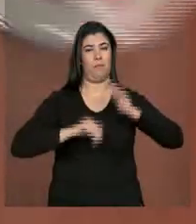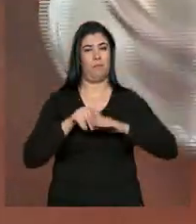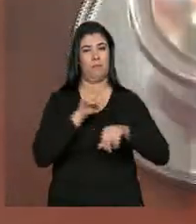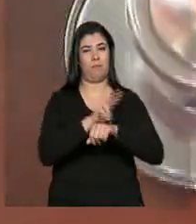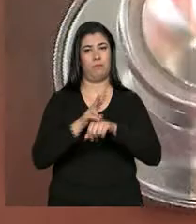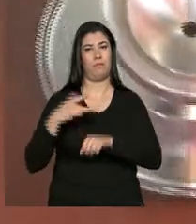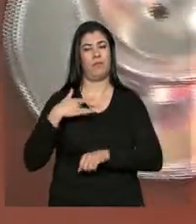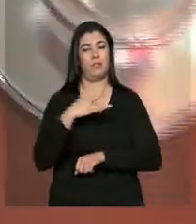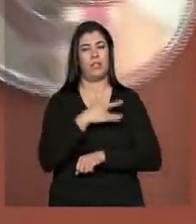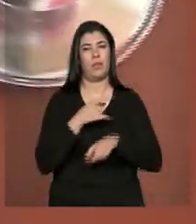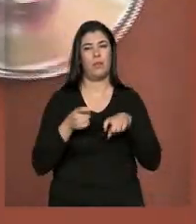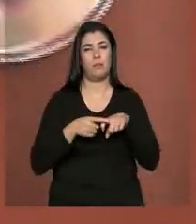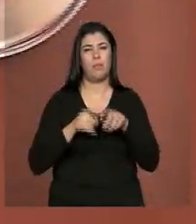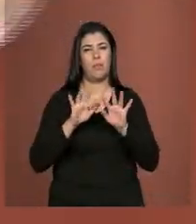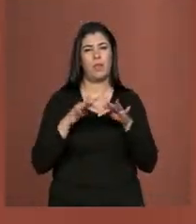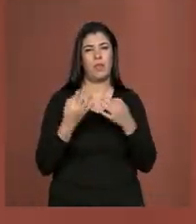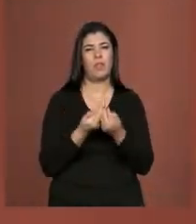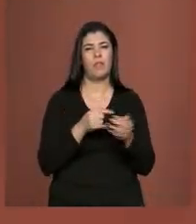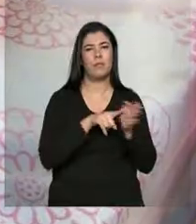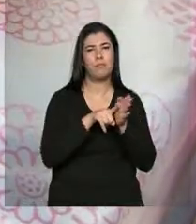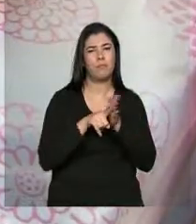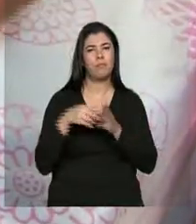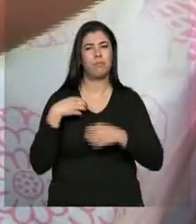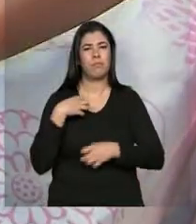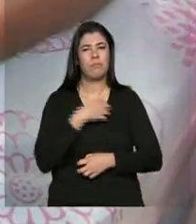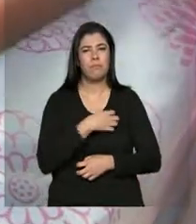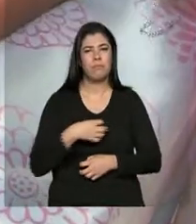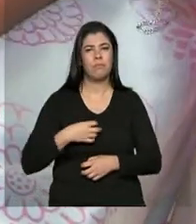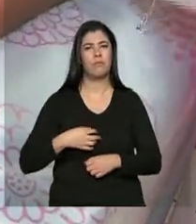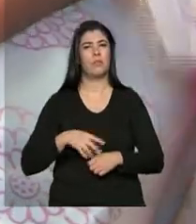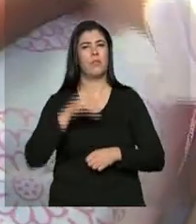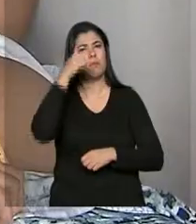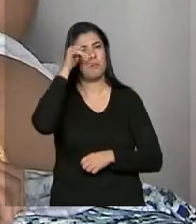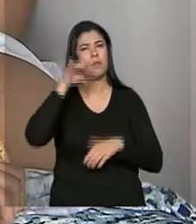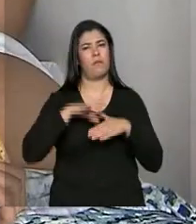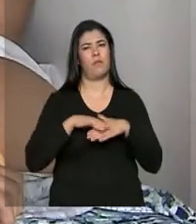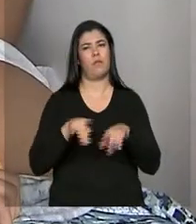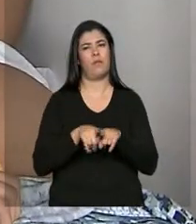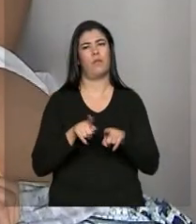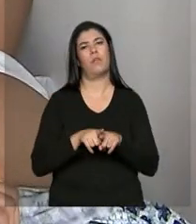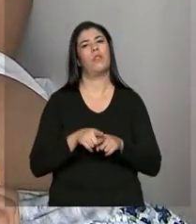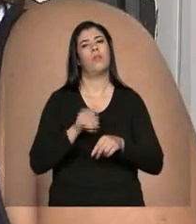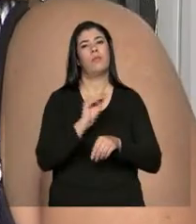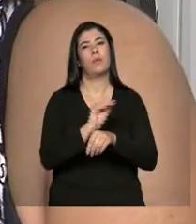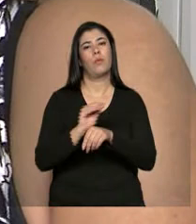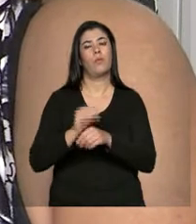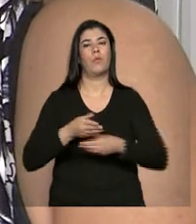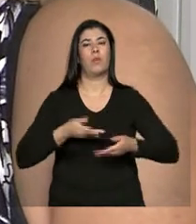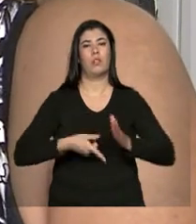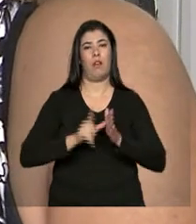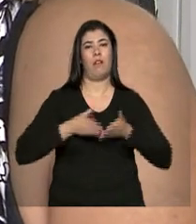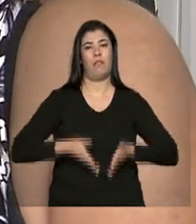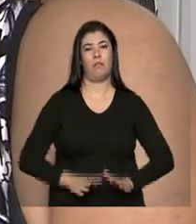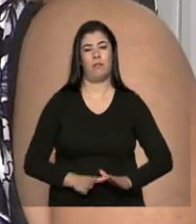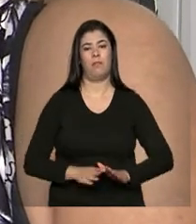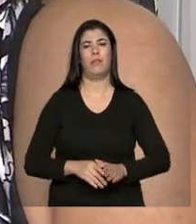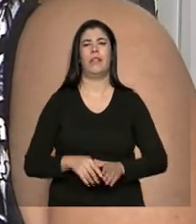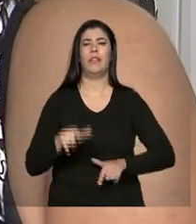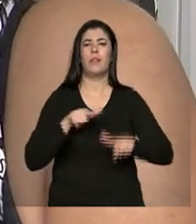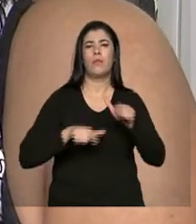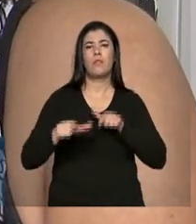a medicina de família, examinando pacientes, fazendo prevenção de doenças e pré-natal, por exemplo. O trabalho de atenção